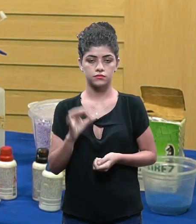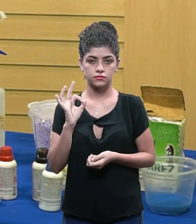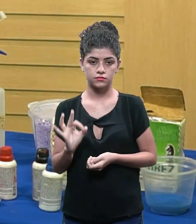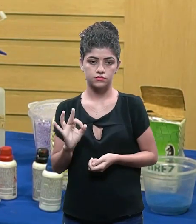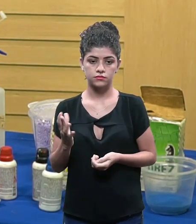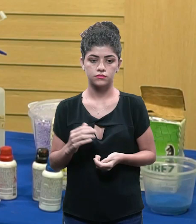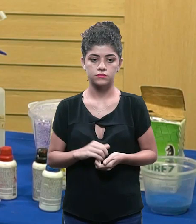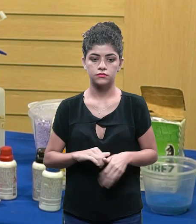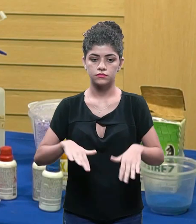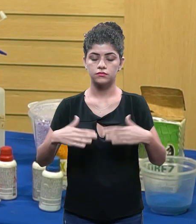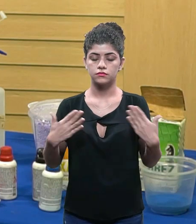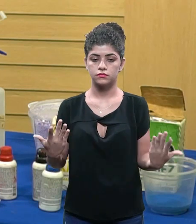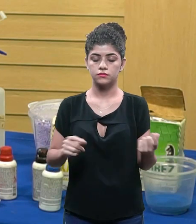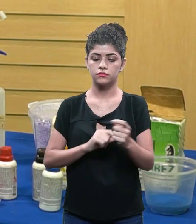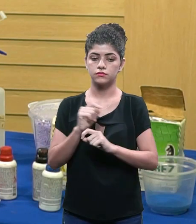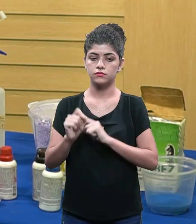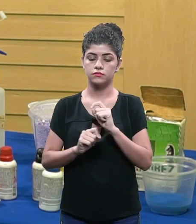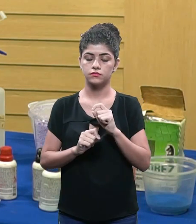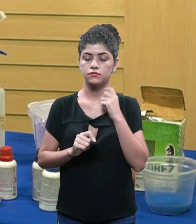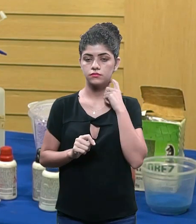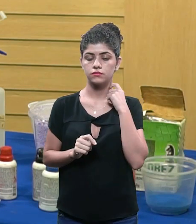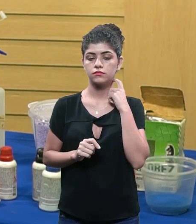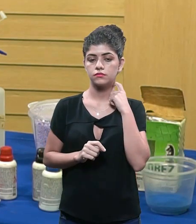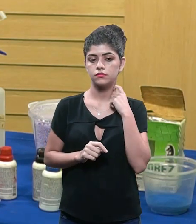várias possibilidades certo? então